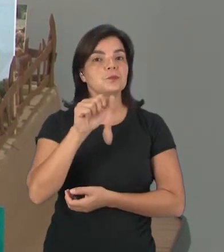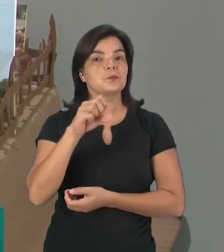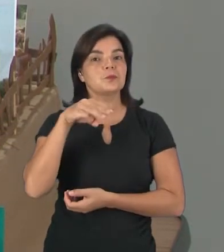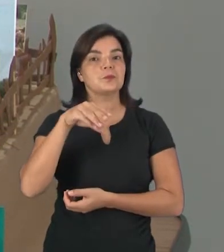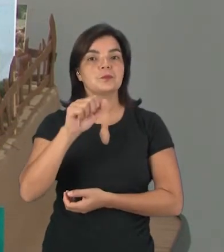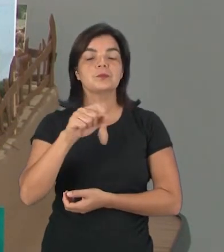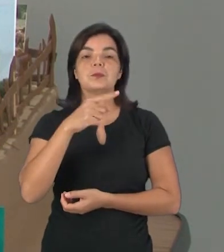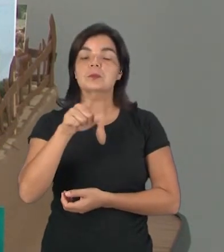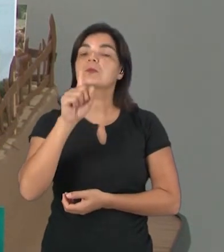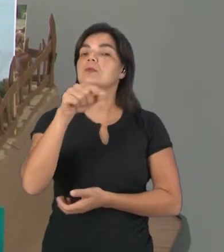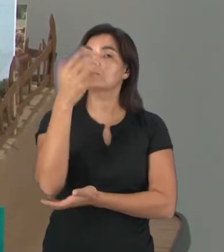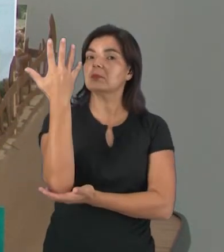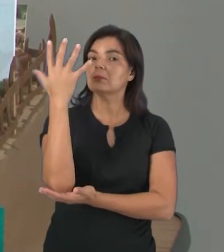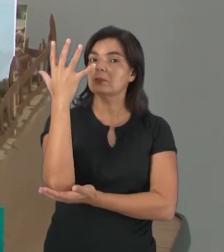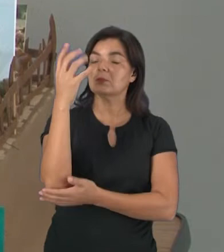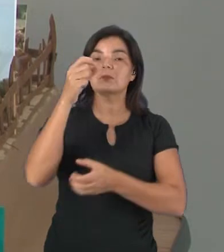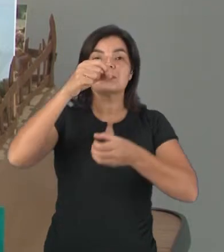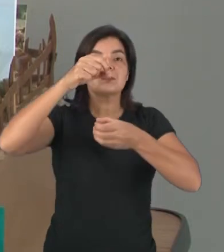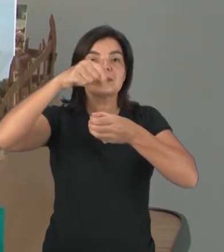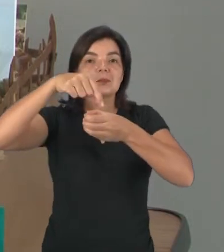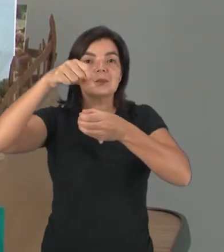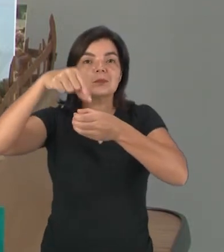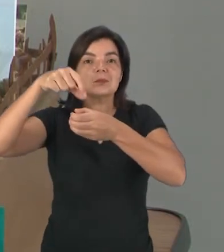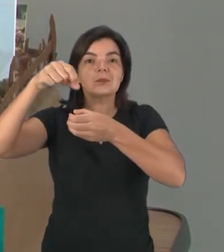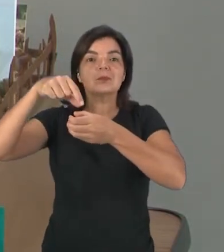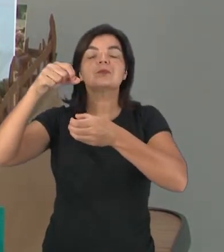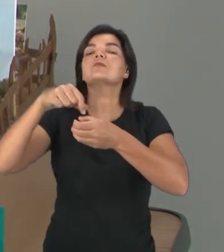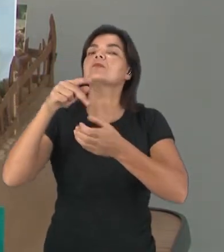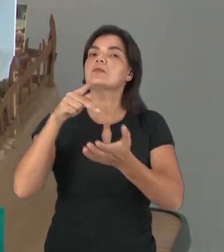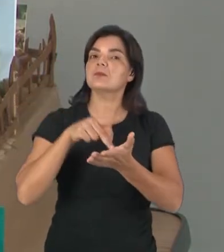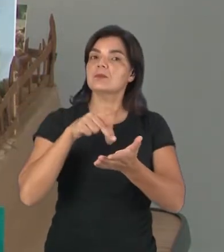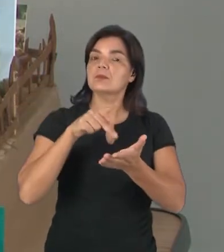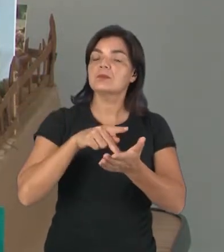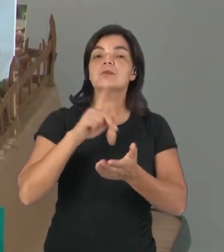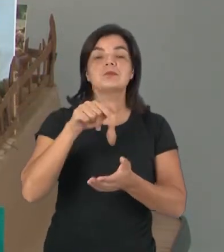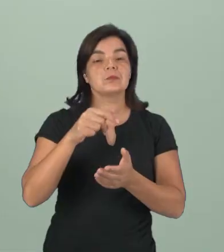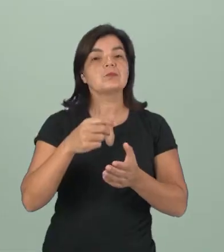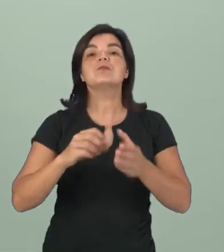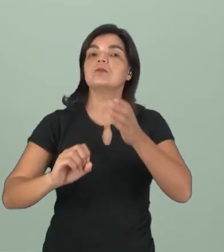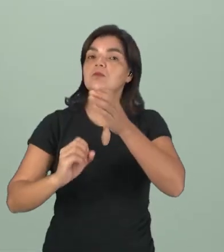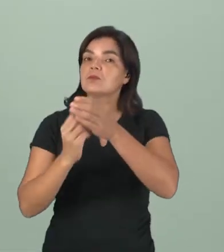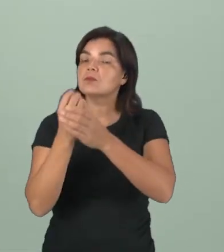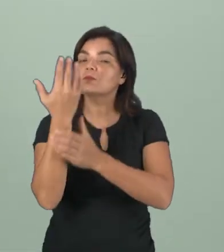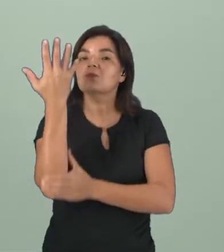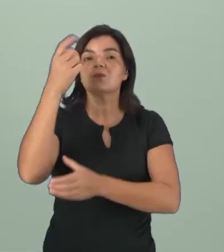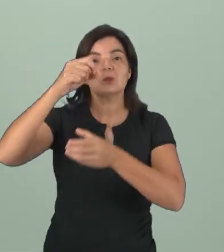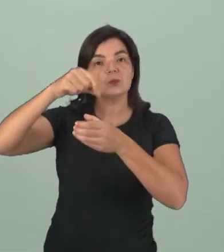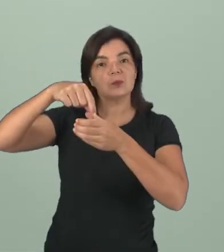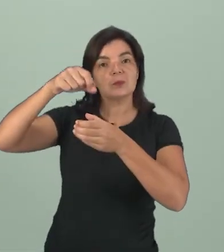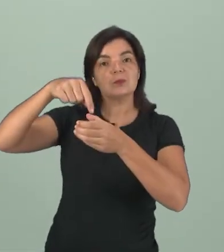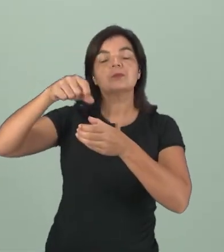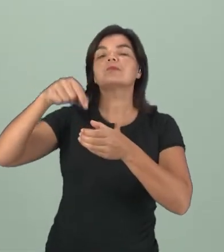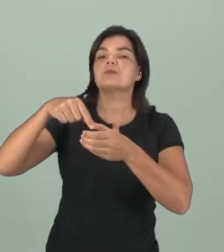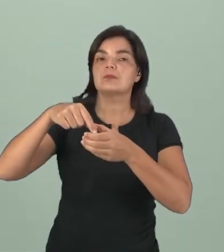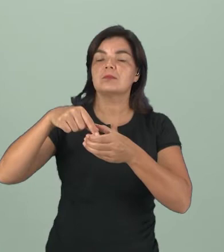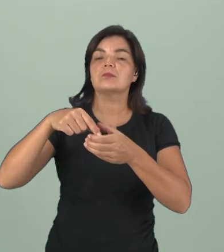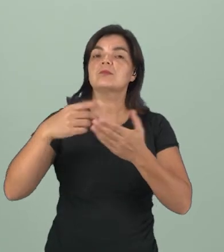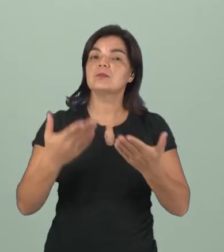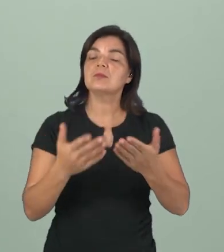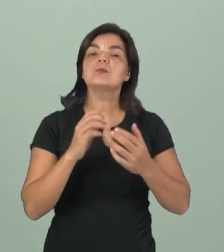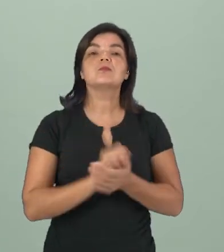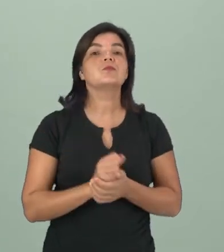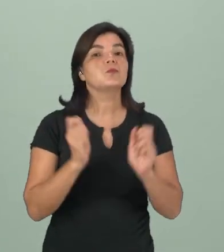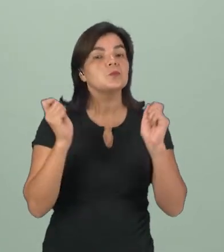é uma árvore cultivada. Isso mesmo, é uma planta cultivada. Nós cultivamos ela.